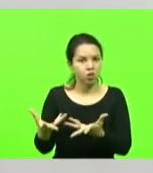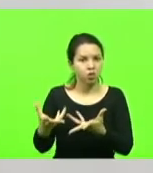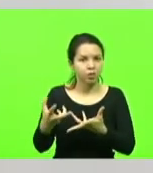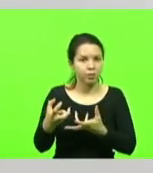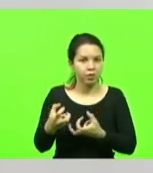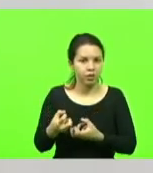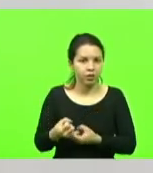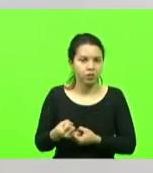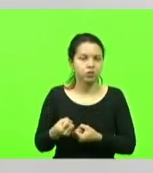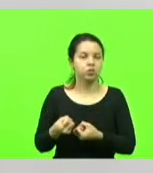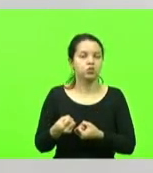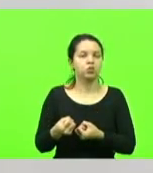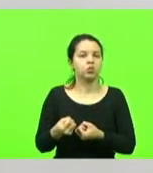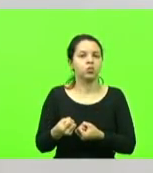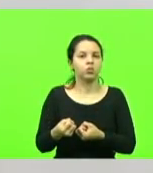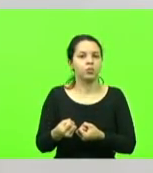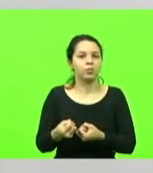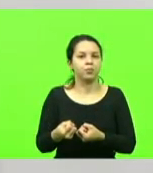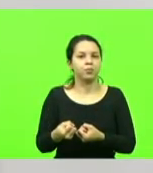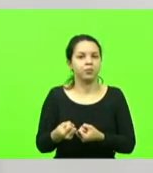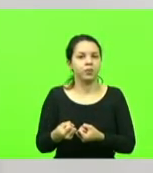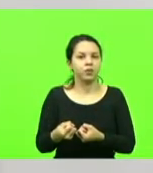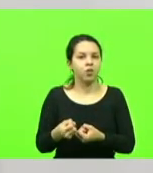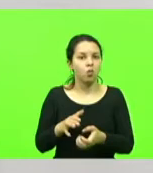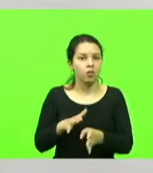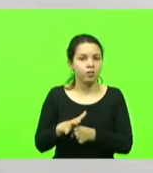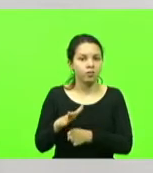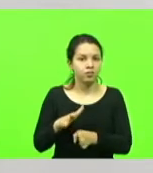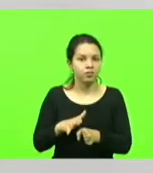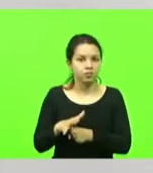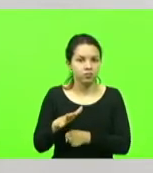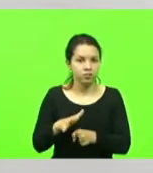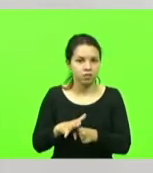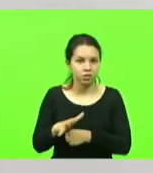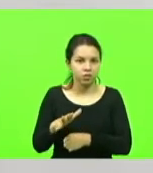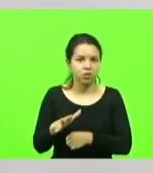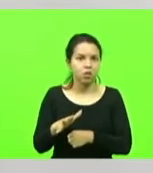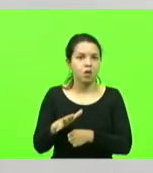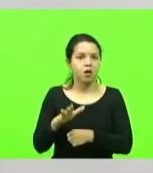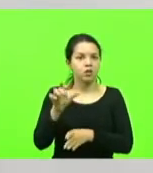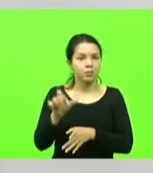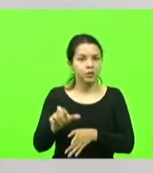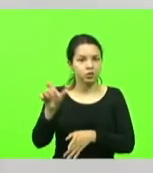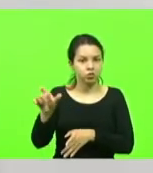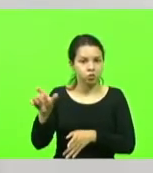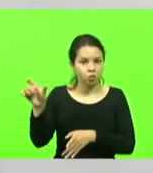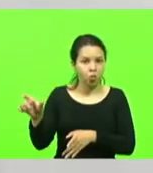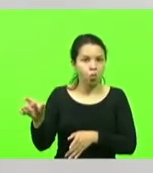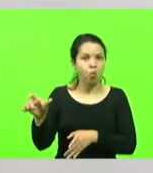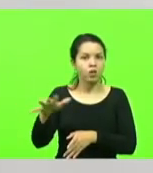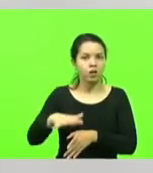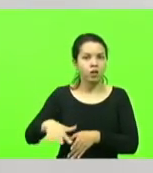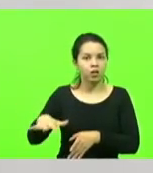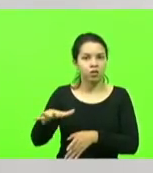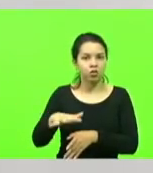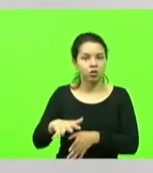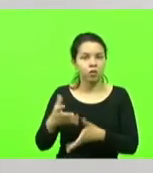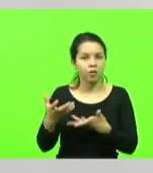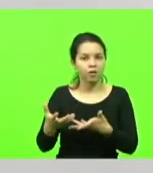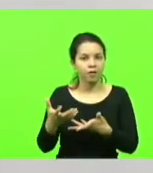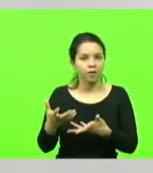orientação às pessoas da região que desejavam seguir